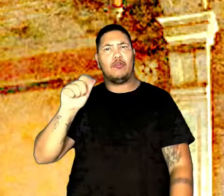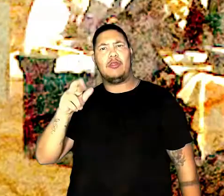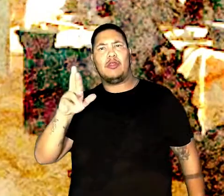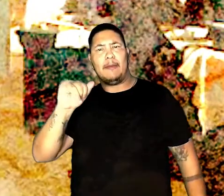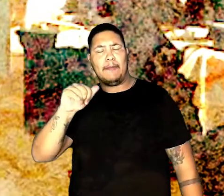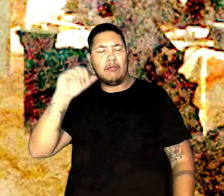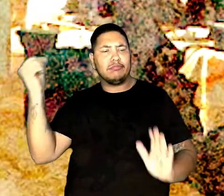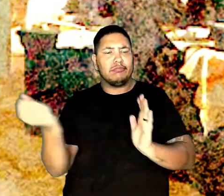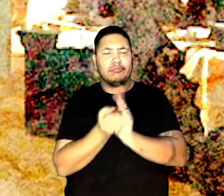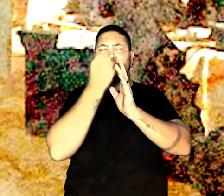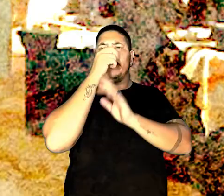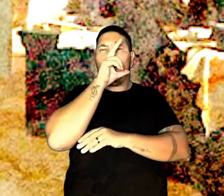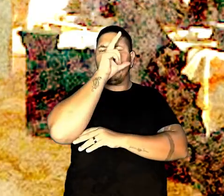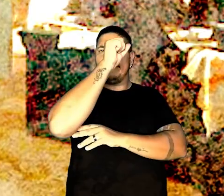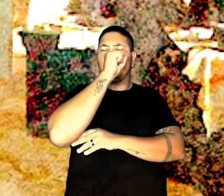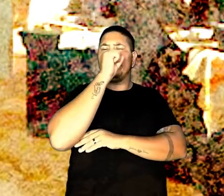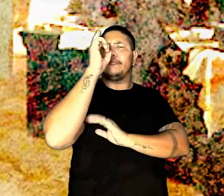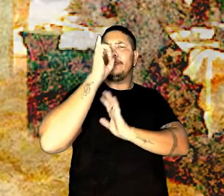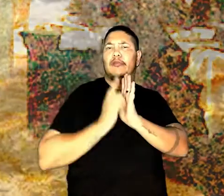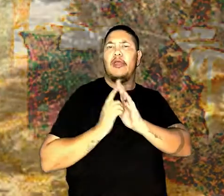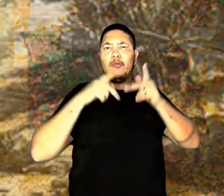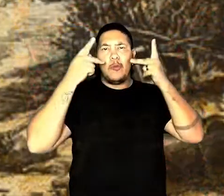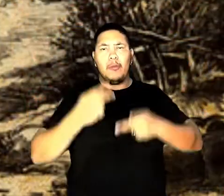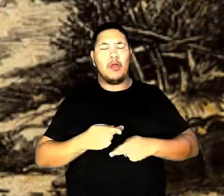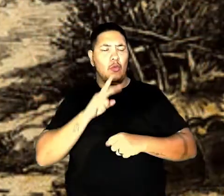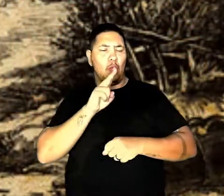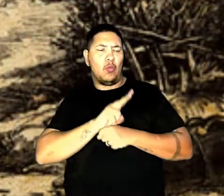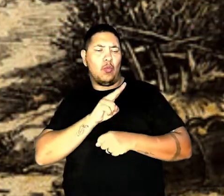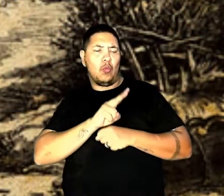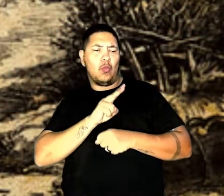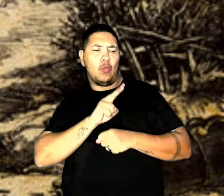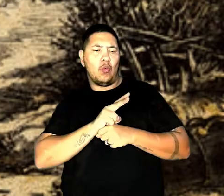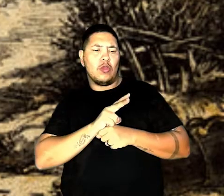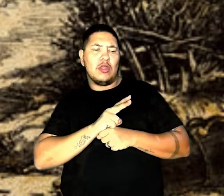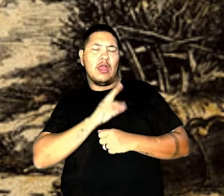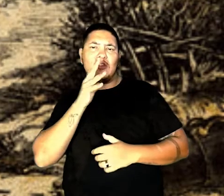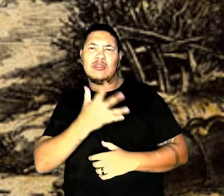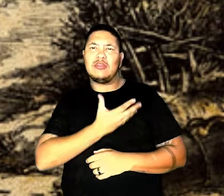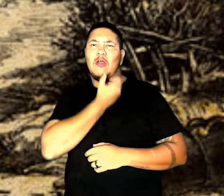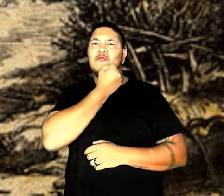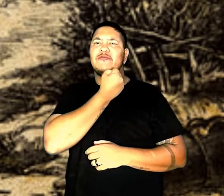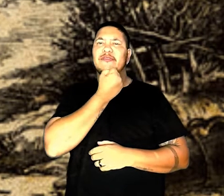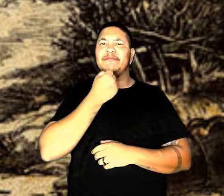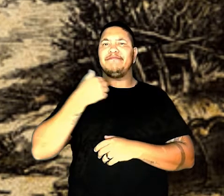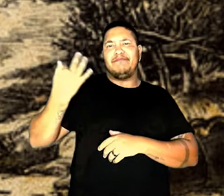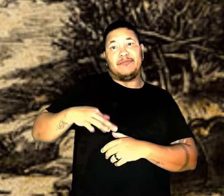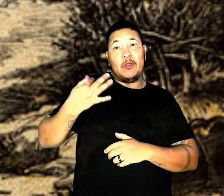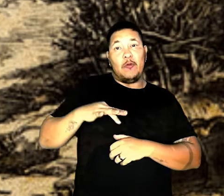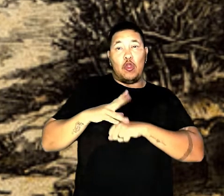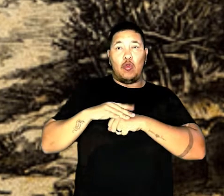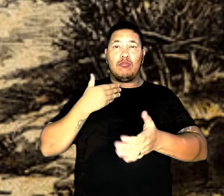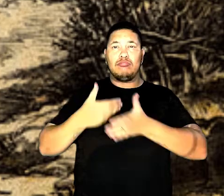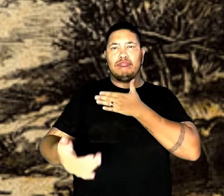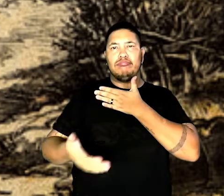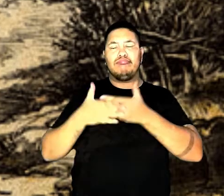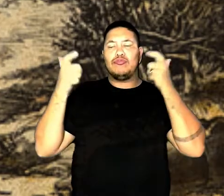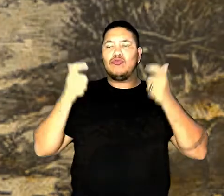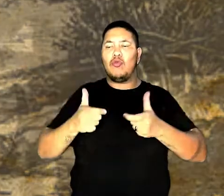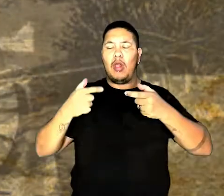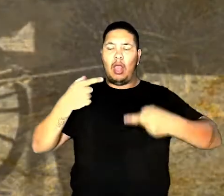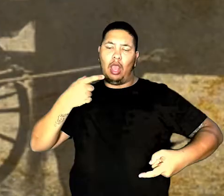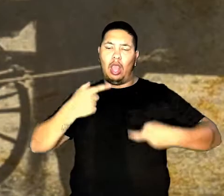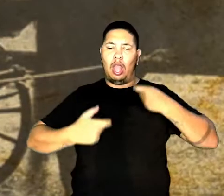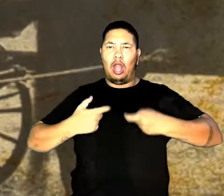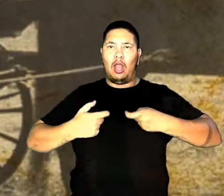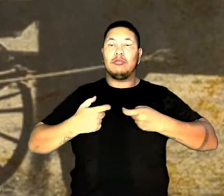estabeleceu um emblemático direito humano, o cuidado de soldados feridos e doentes, independente do lado no